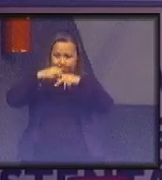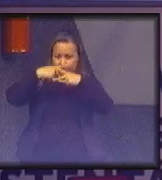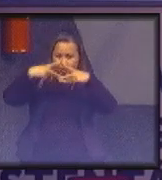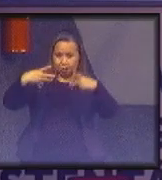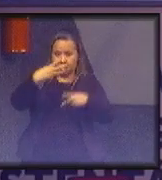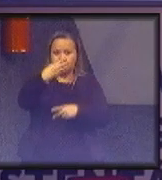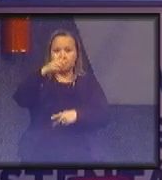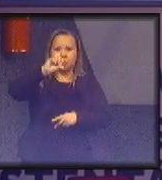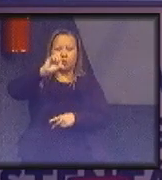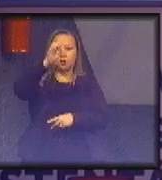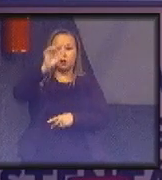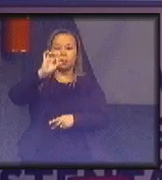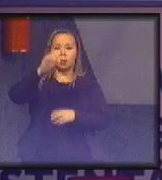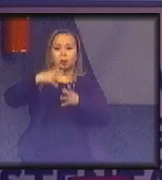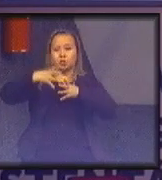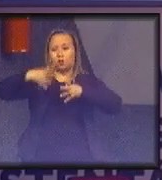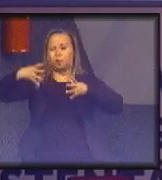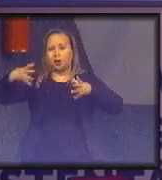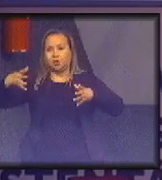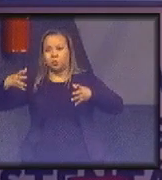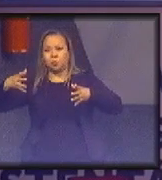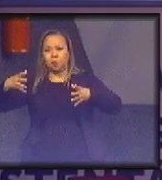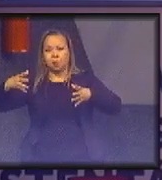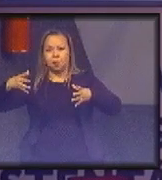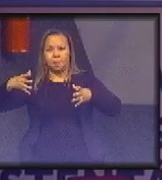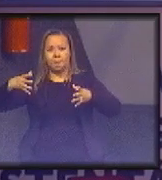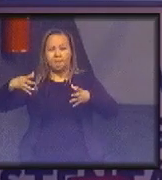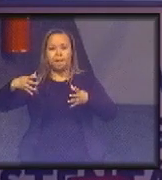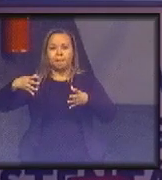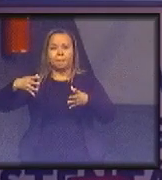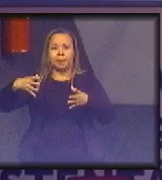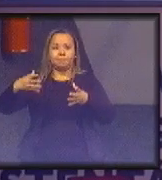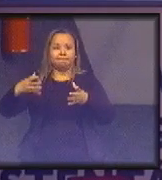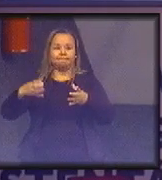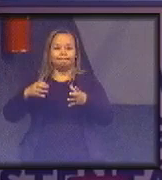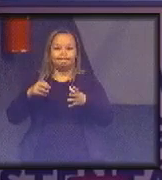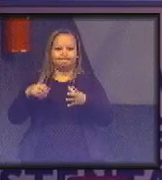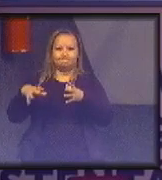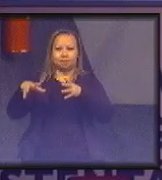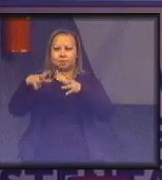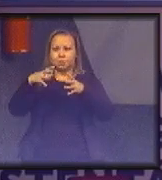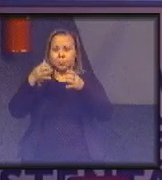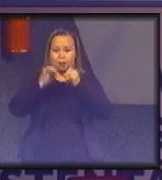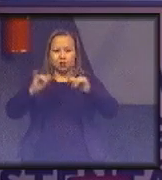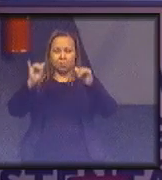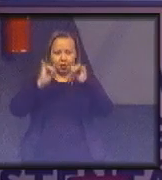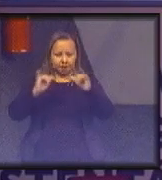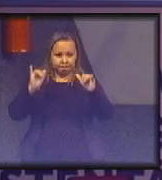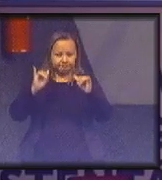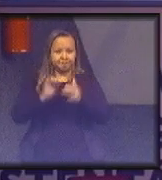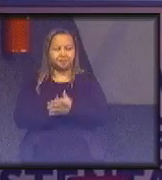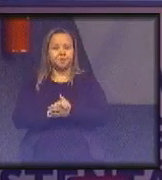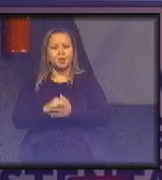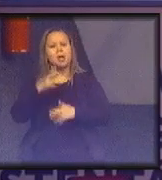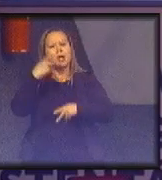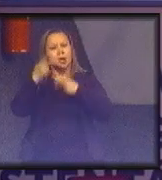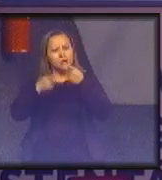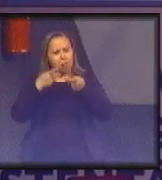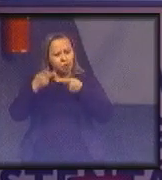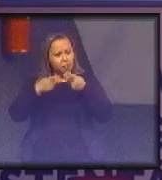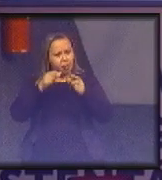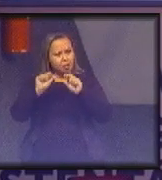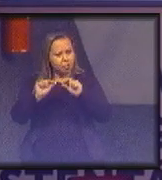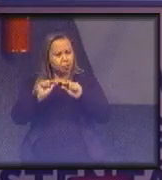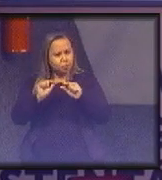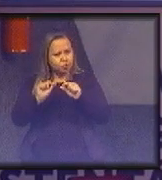% de aumento em emissões. Então, vejam, nós estávamos falando há pouco, eu estava falando há pouco,